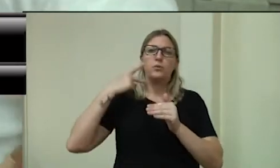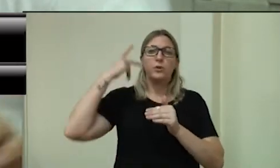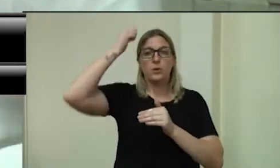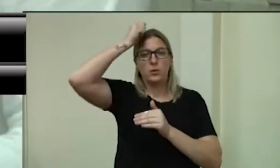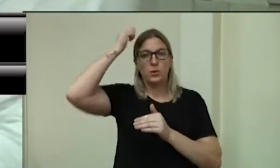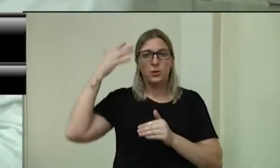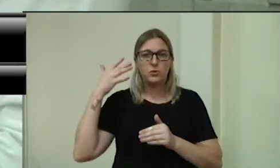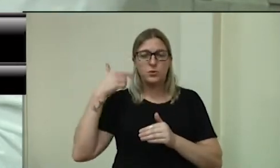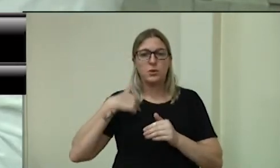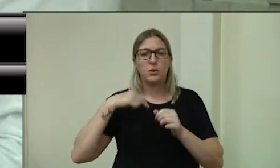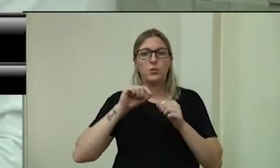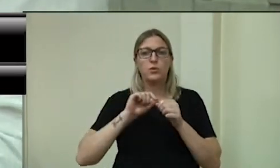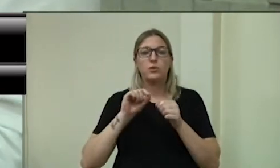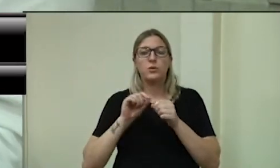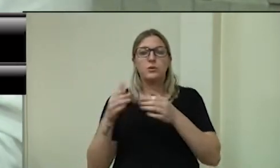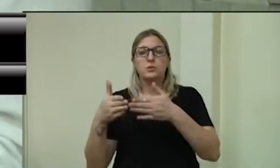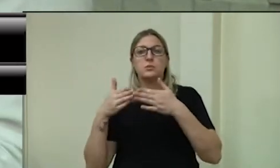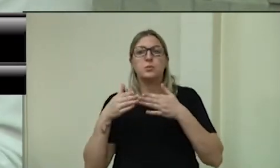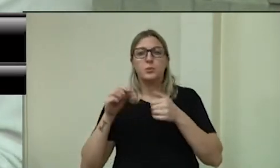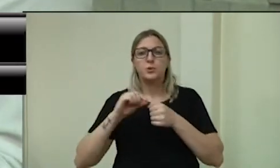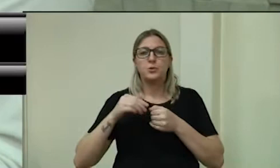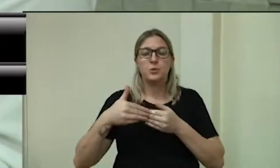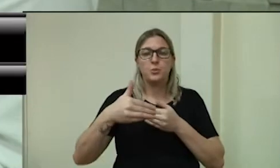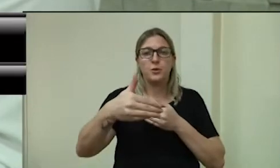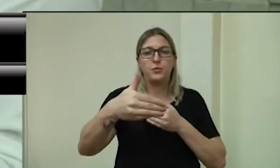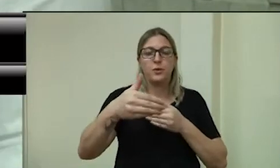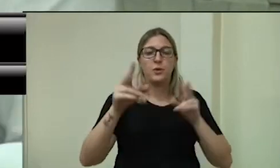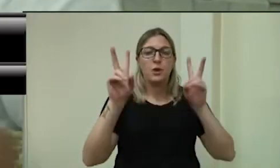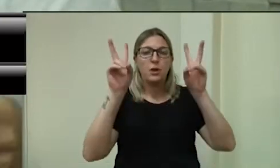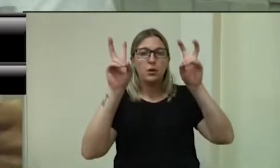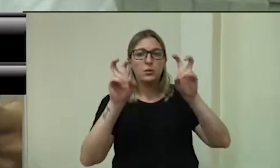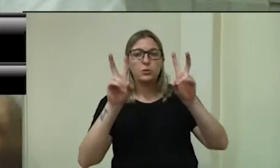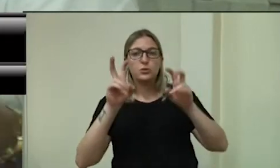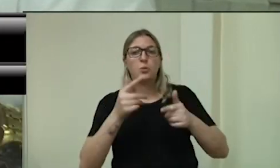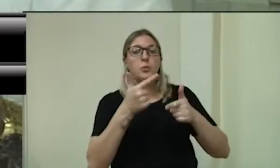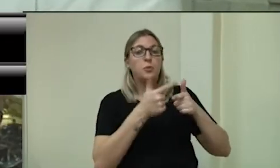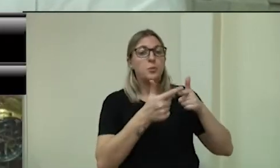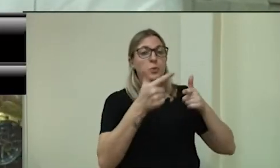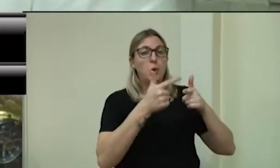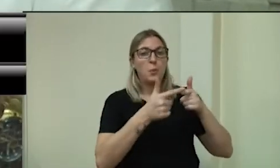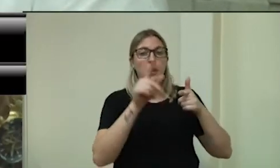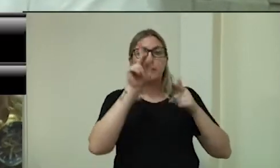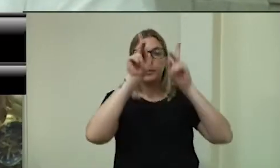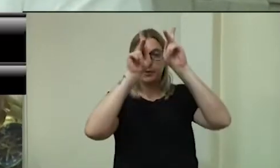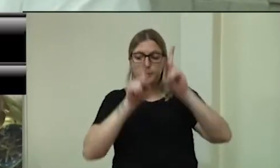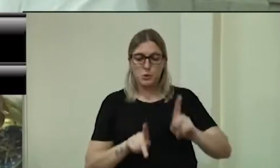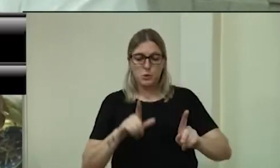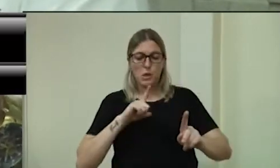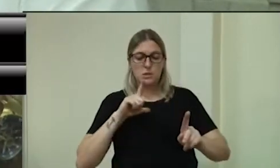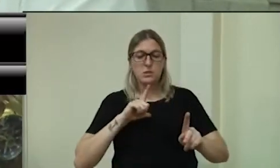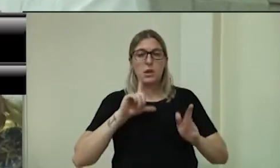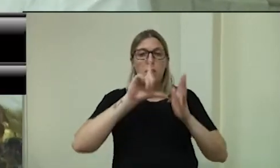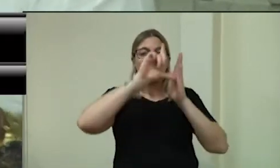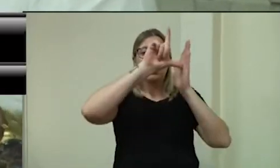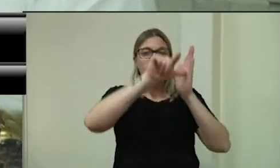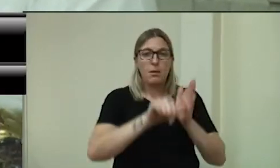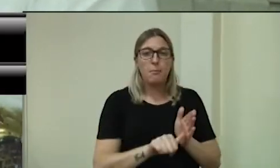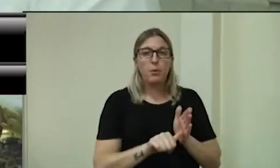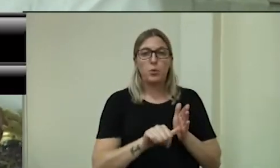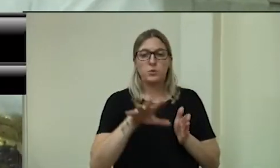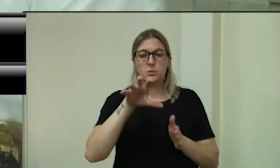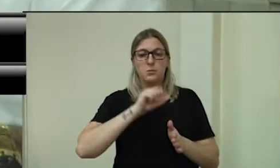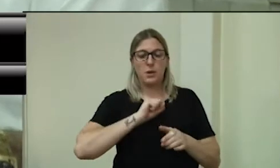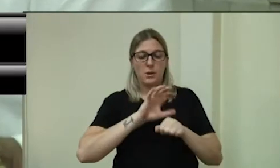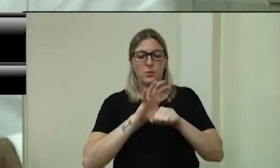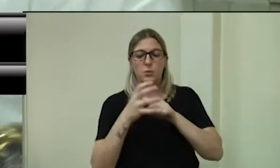providências, com relação ao pós-COVID, eu tenho aqui projeto de outras cidades, vice-prefeito,